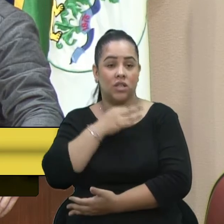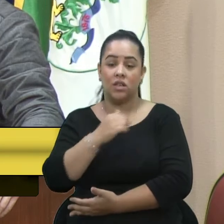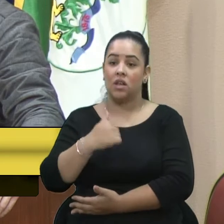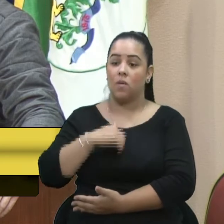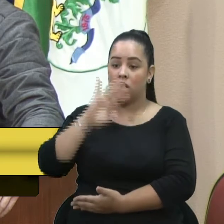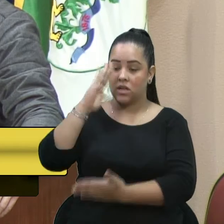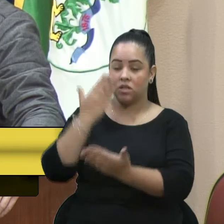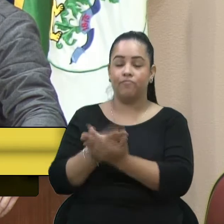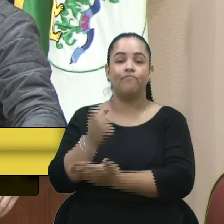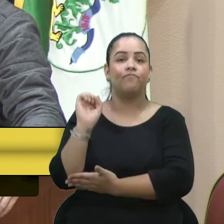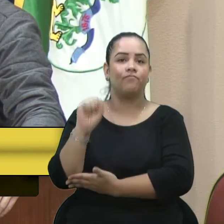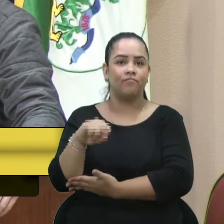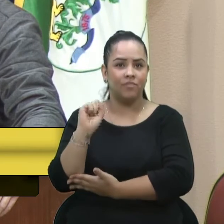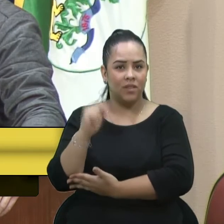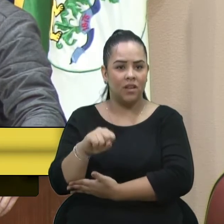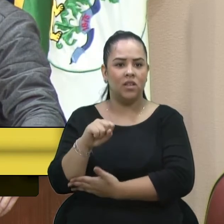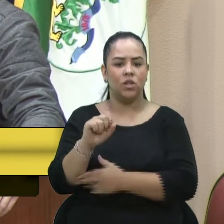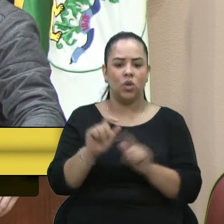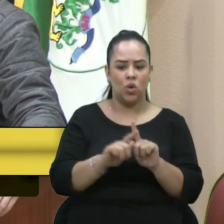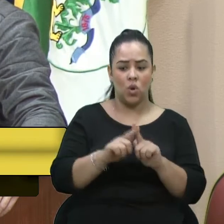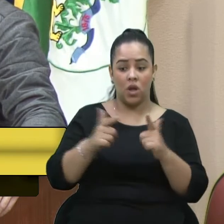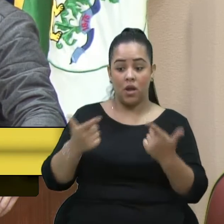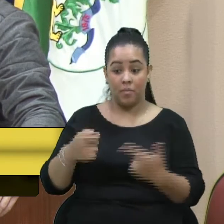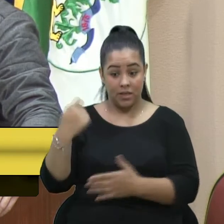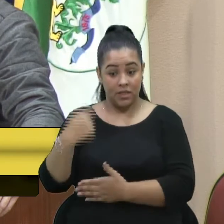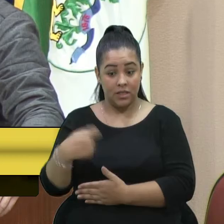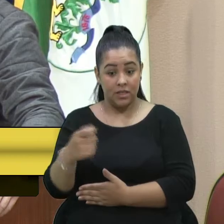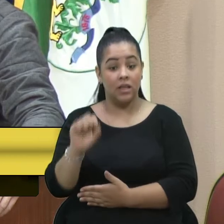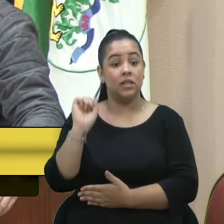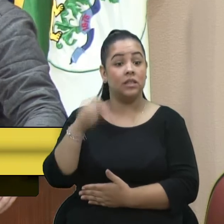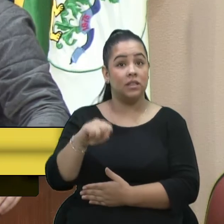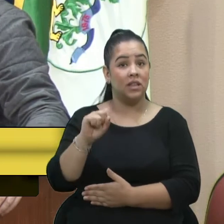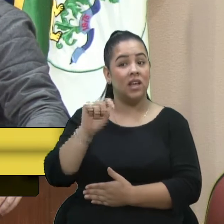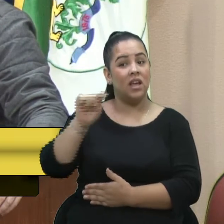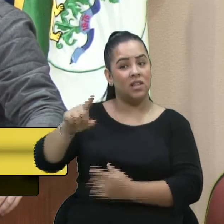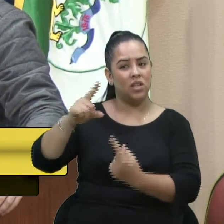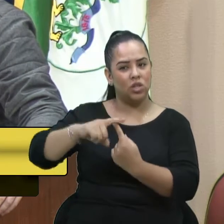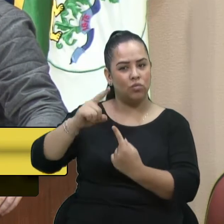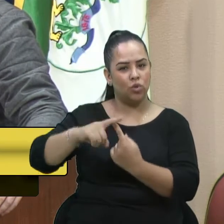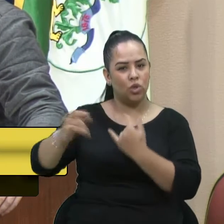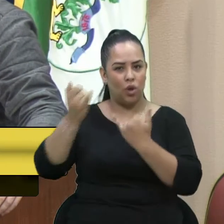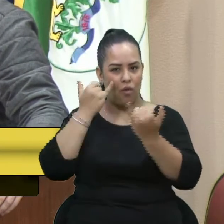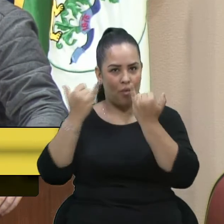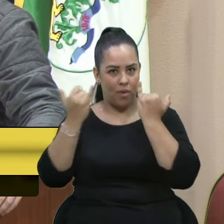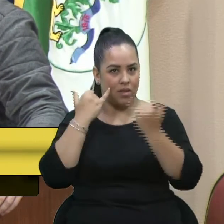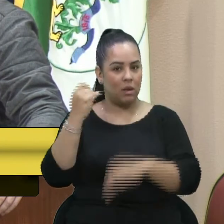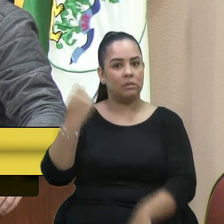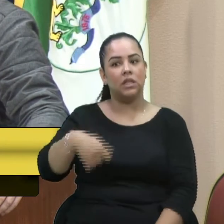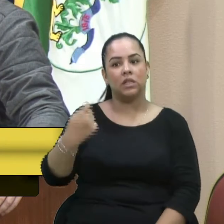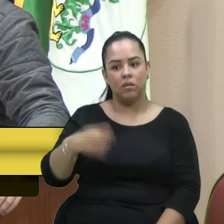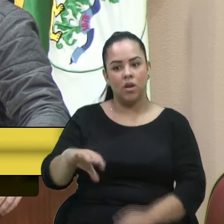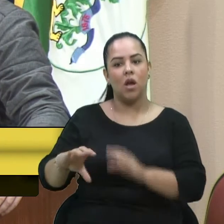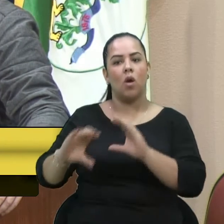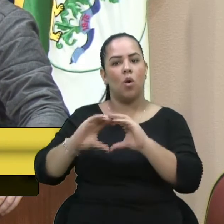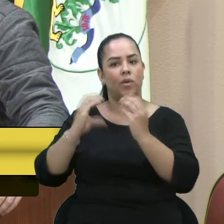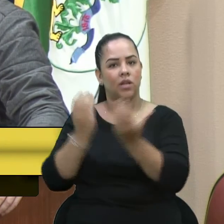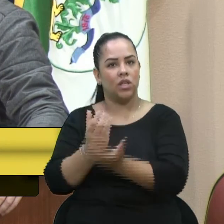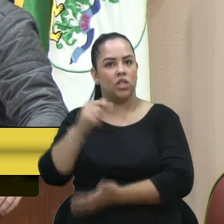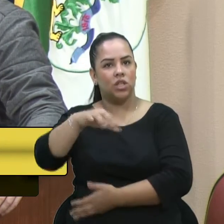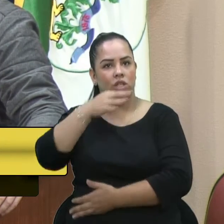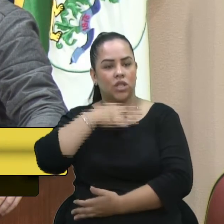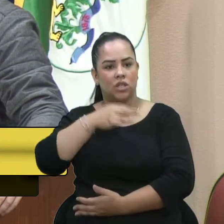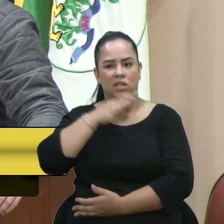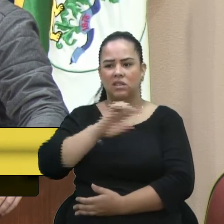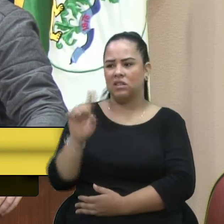que, sim, o jornal deveria trazer esse tipo de informação para a comunidade caxiense. E não